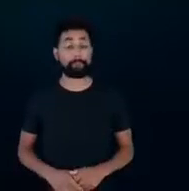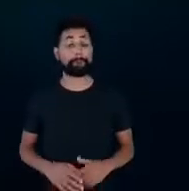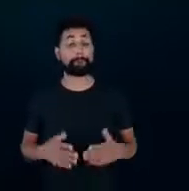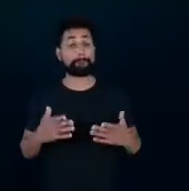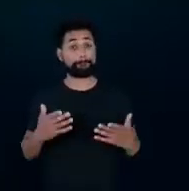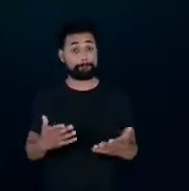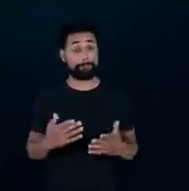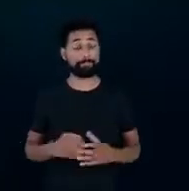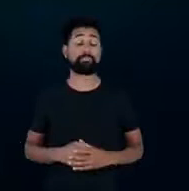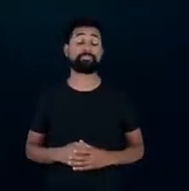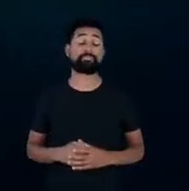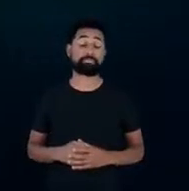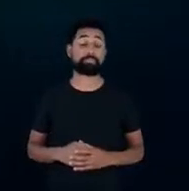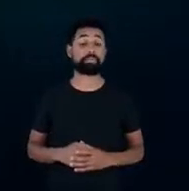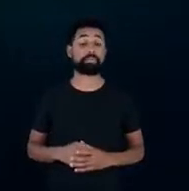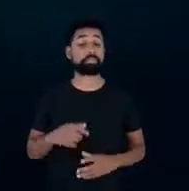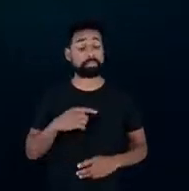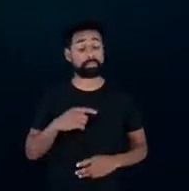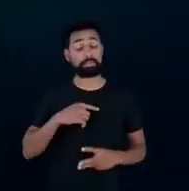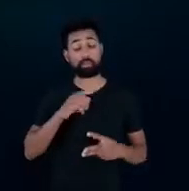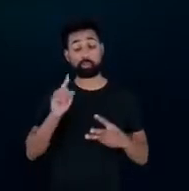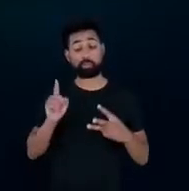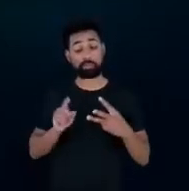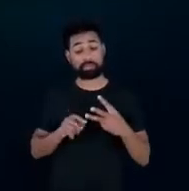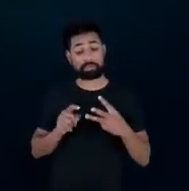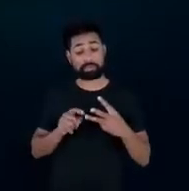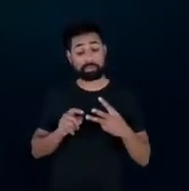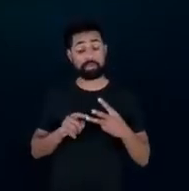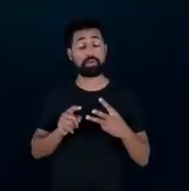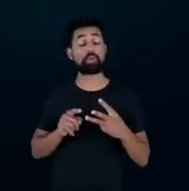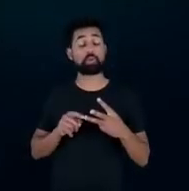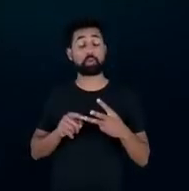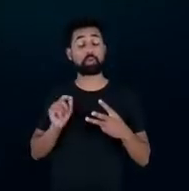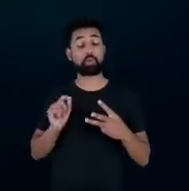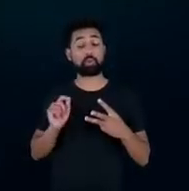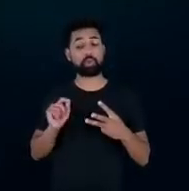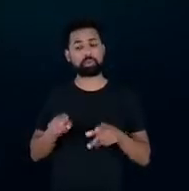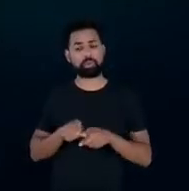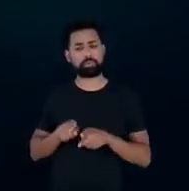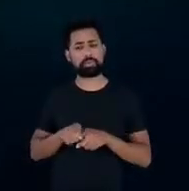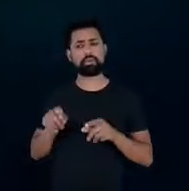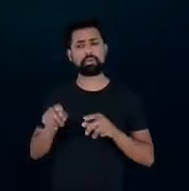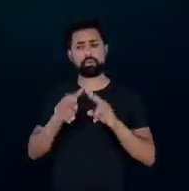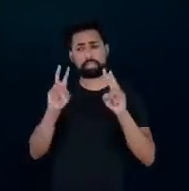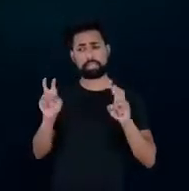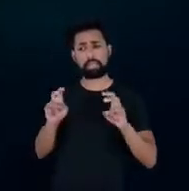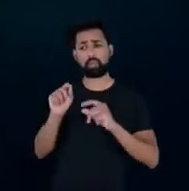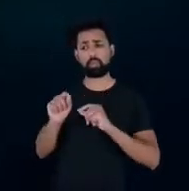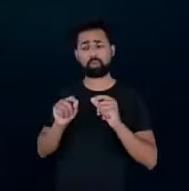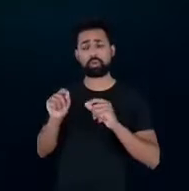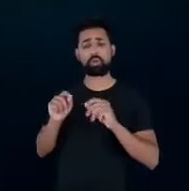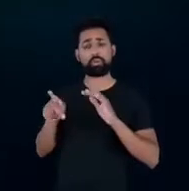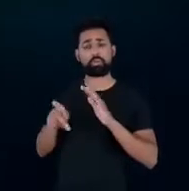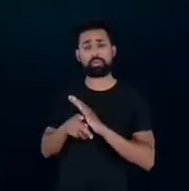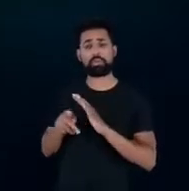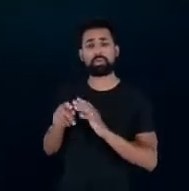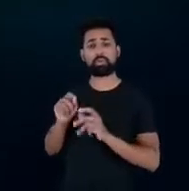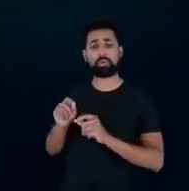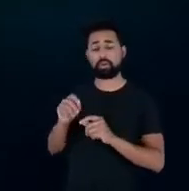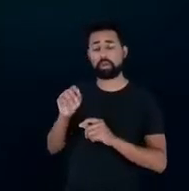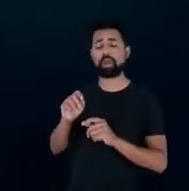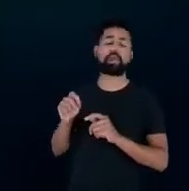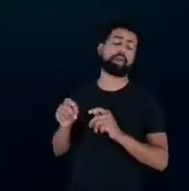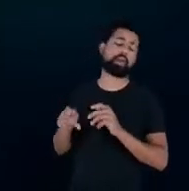E aí, tem um terceiro elemento que também foi tema de painéis aqui, que é, olha, a digitalização da economia,